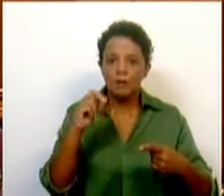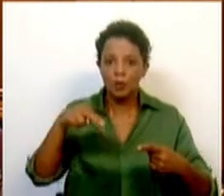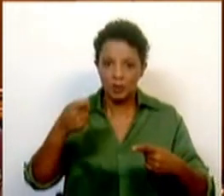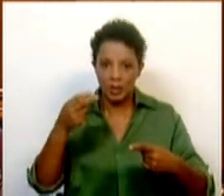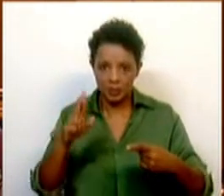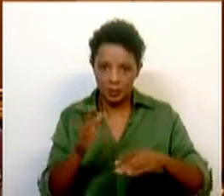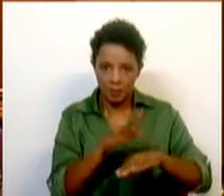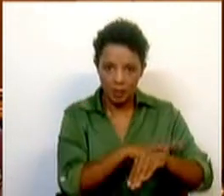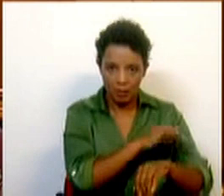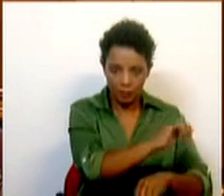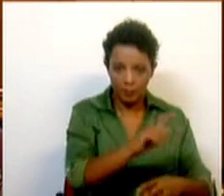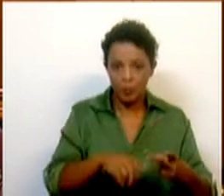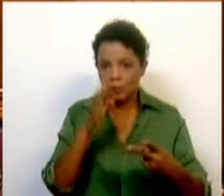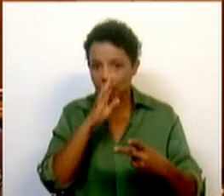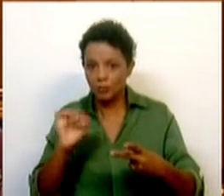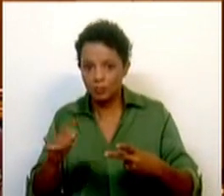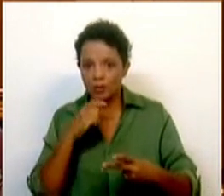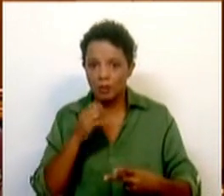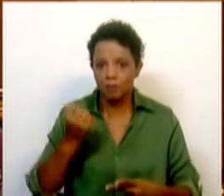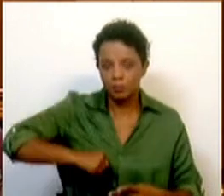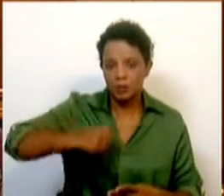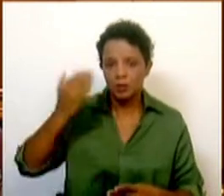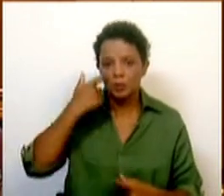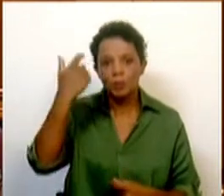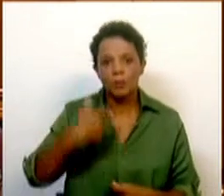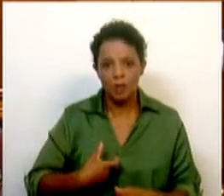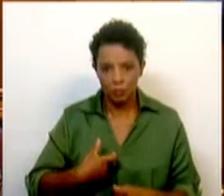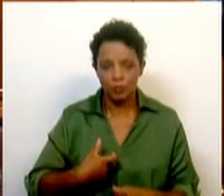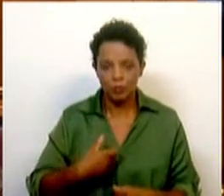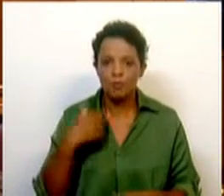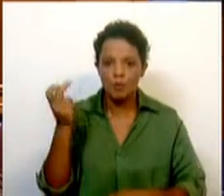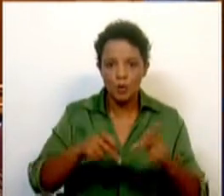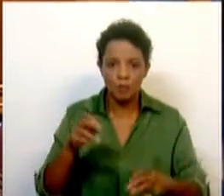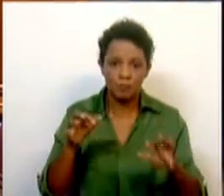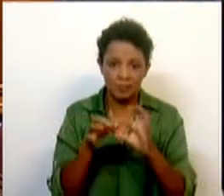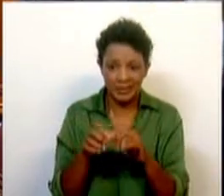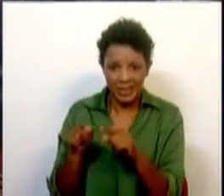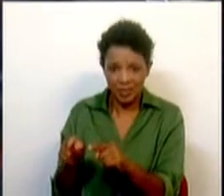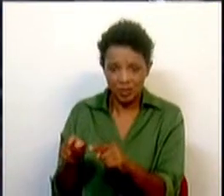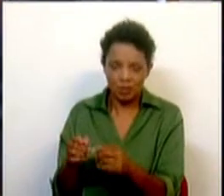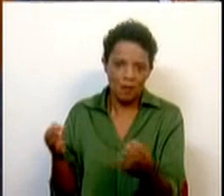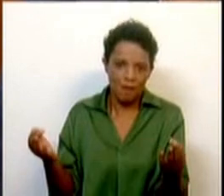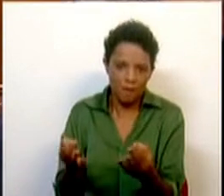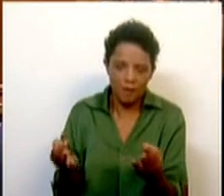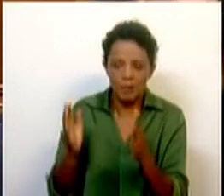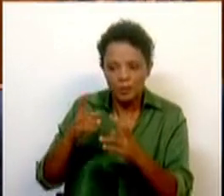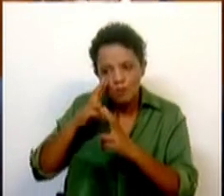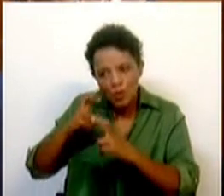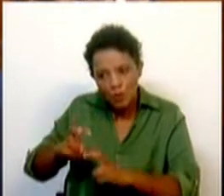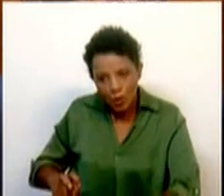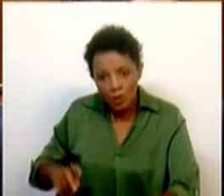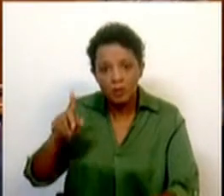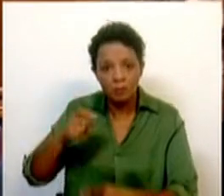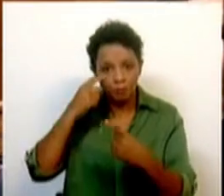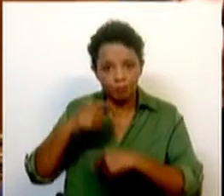Outra coisa é eventuais práticas violadoras de direitos humanos que tenham ocorrido. Em relação a essas, naturalmente, elas têm de ser investigadas